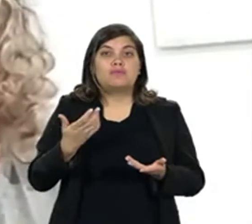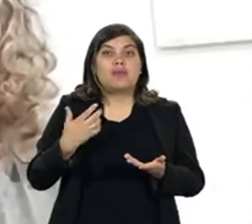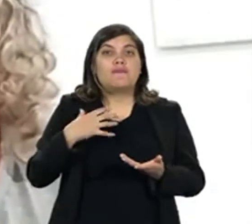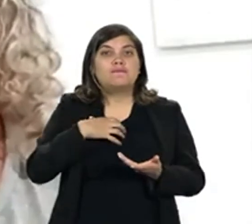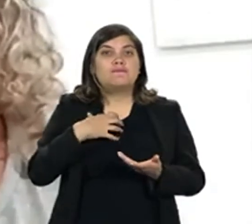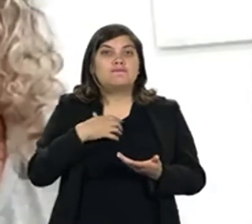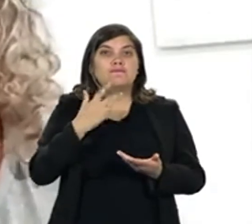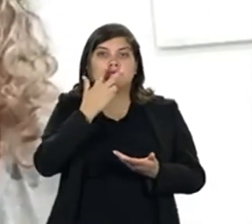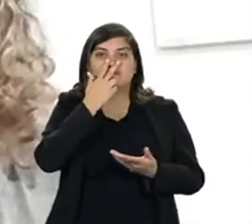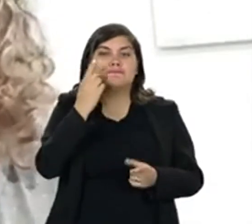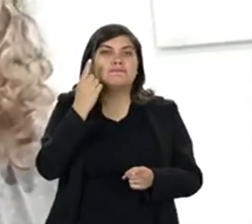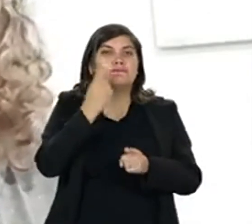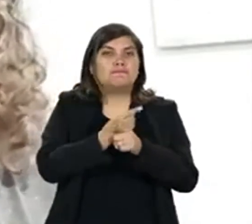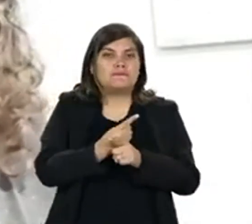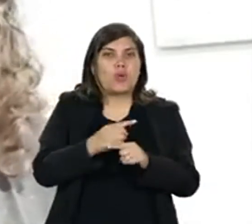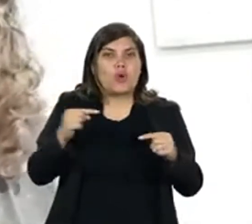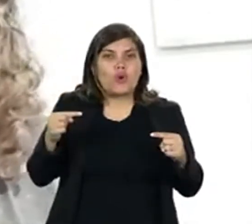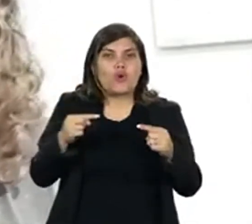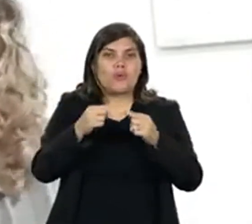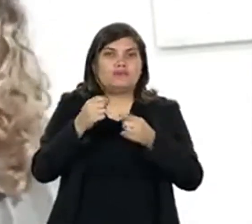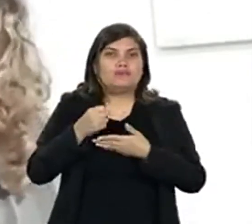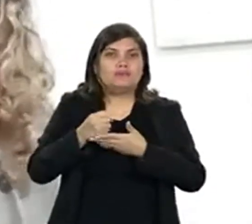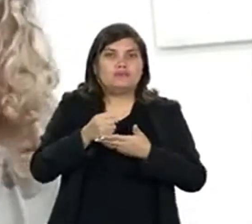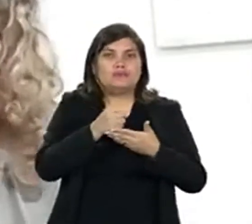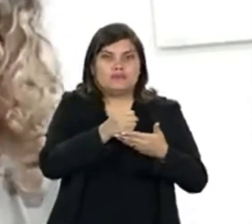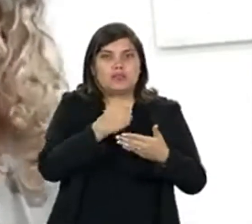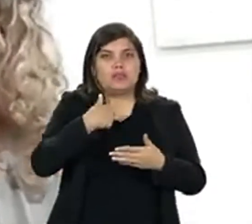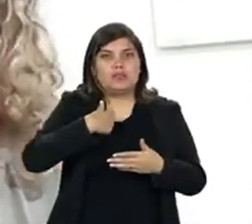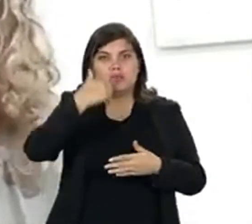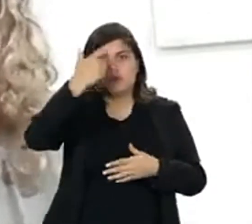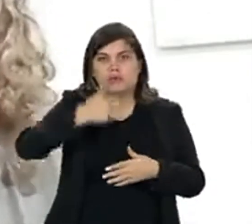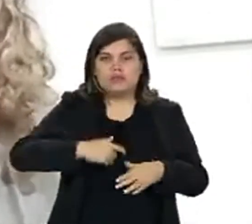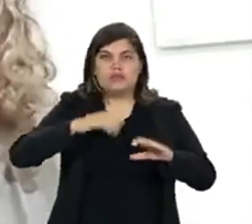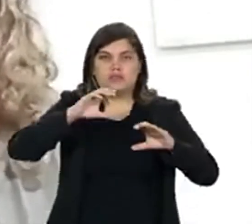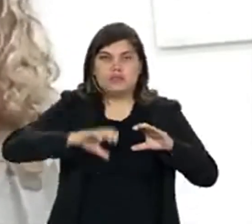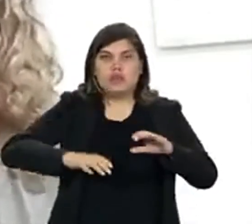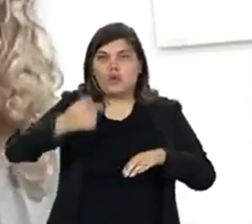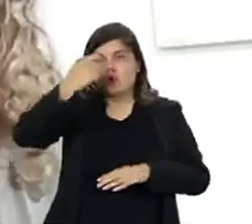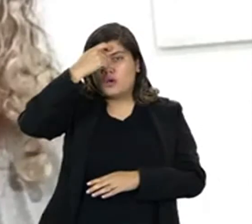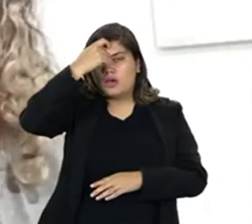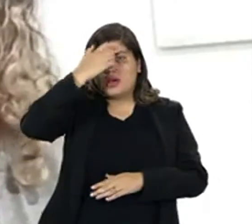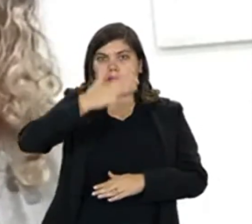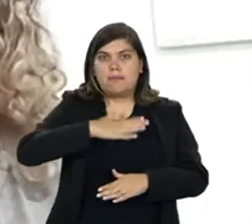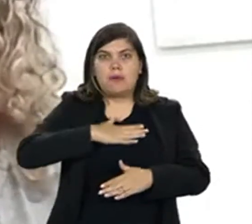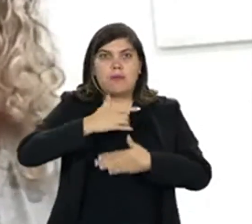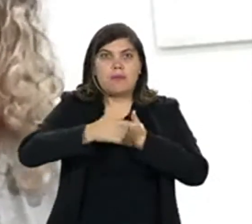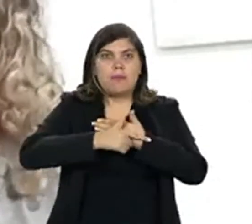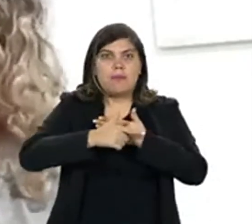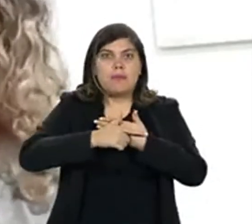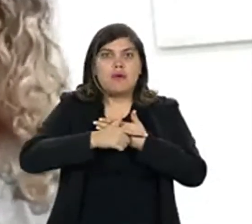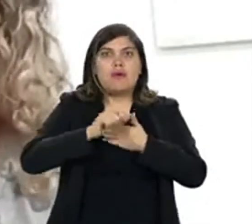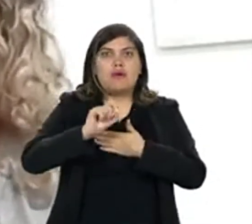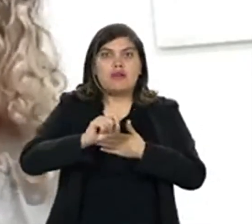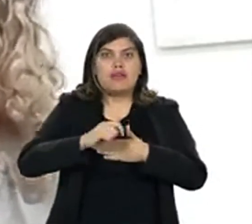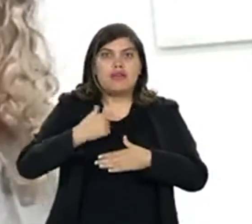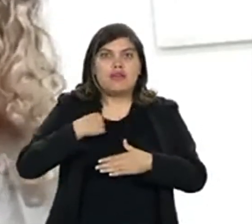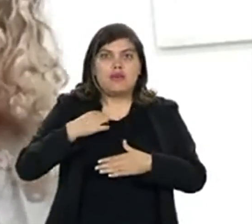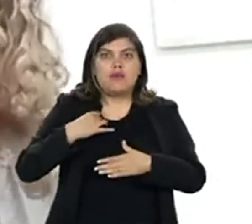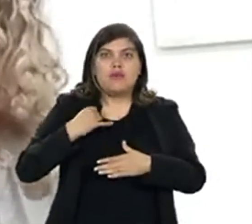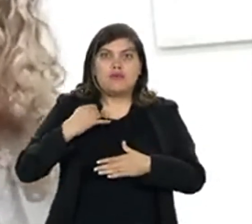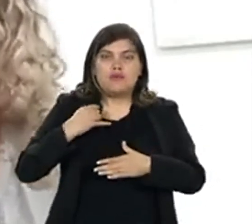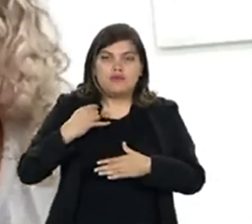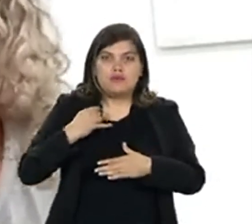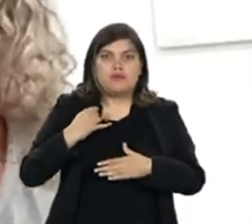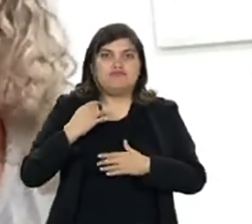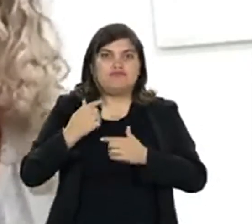forma que eu achei que eu poderia estar contribuindo enquanto cidadã, consciente do meu papel, foi